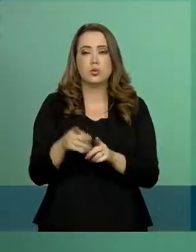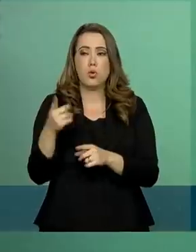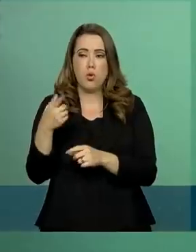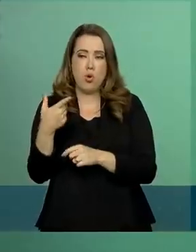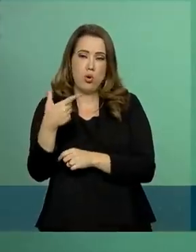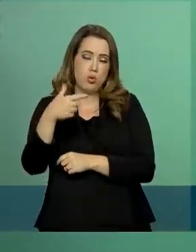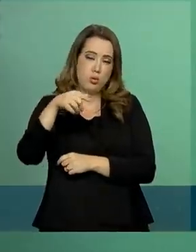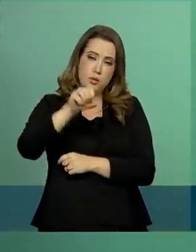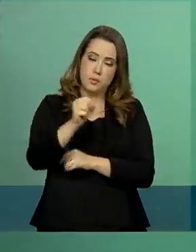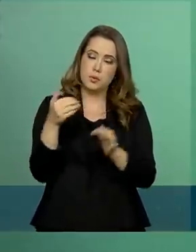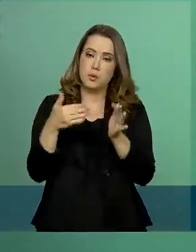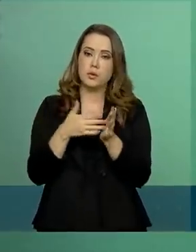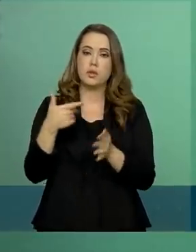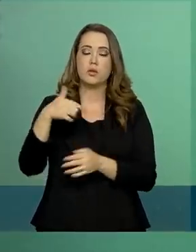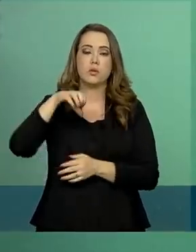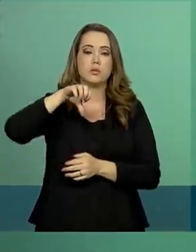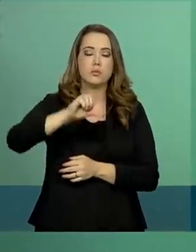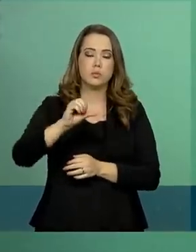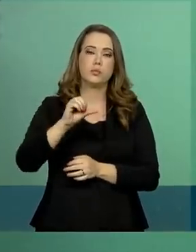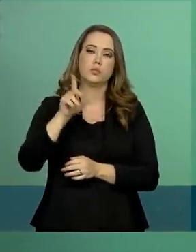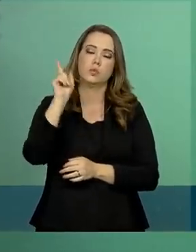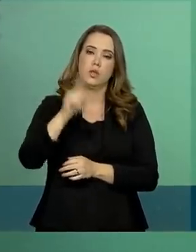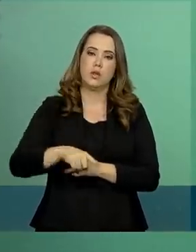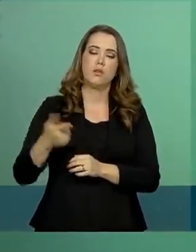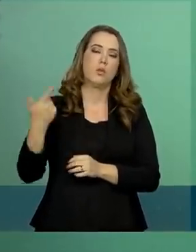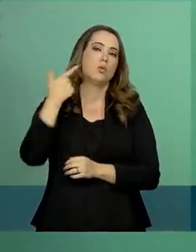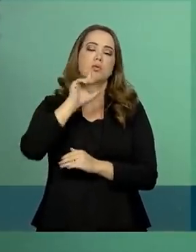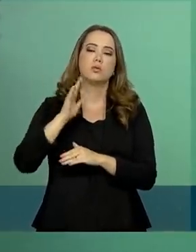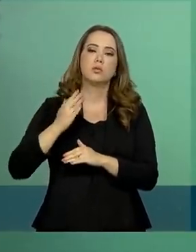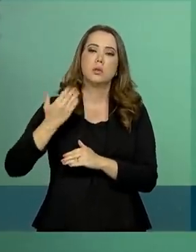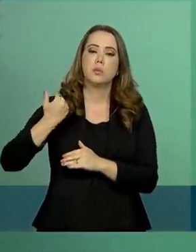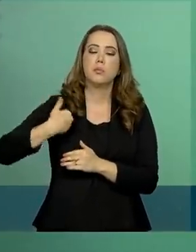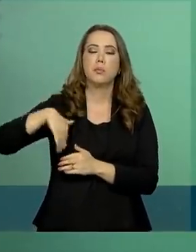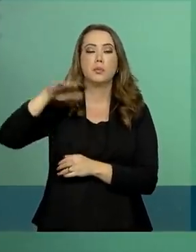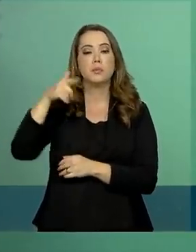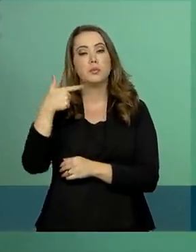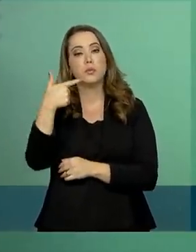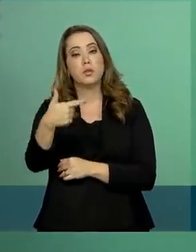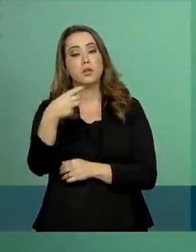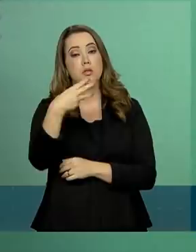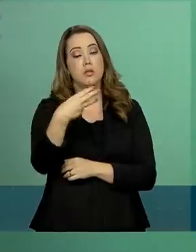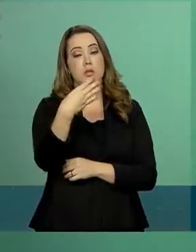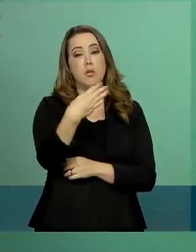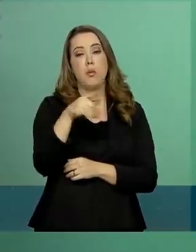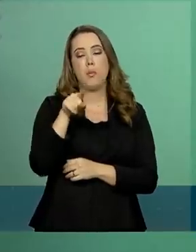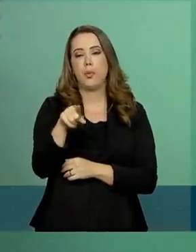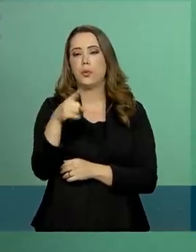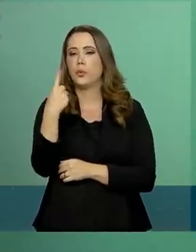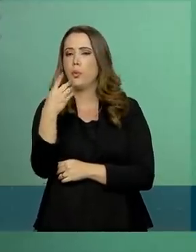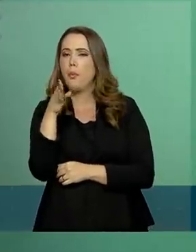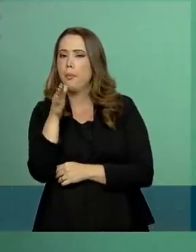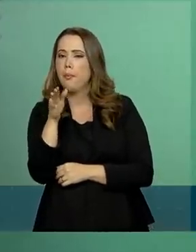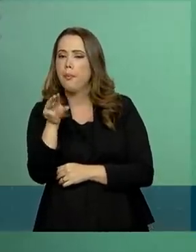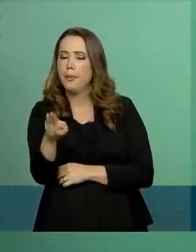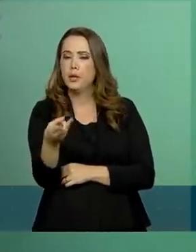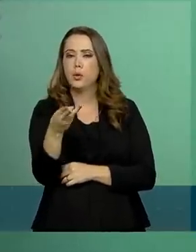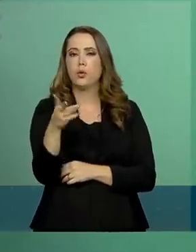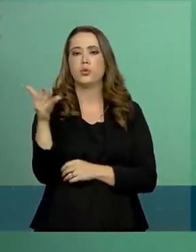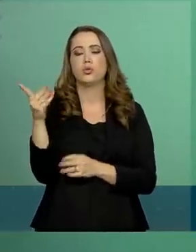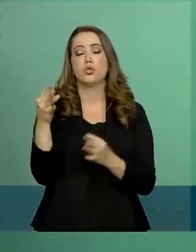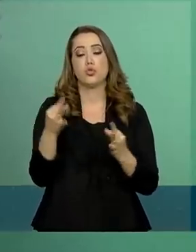levantamento da própria Conab, deve alcançar 234,1 milhões de toneladas.